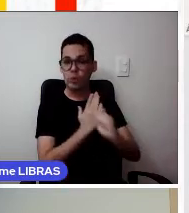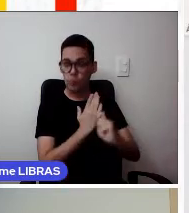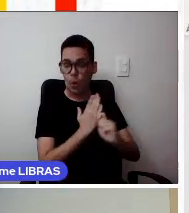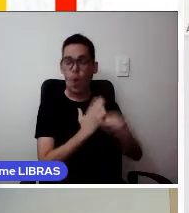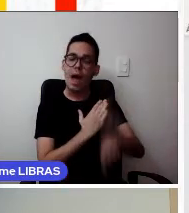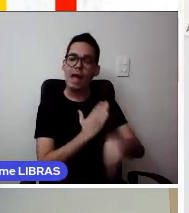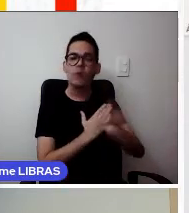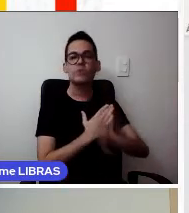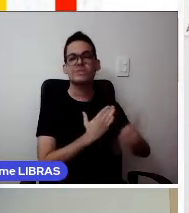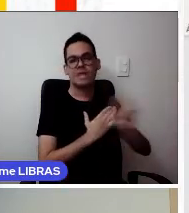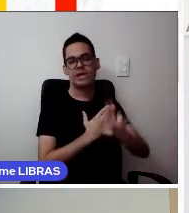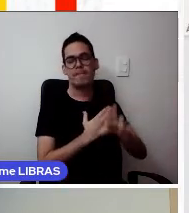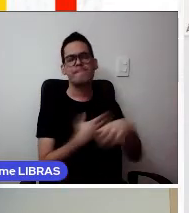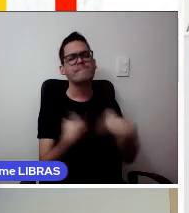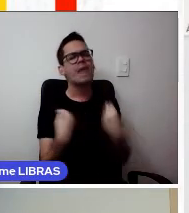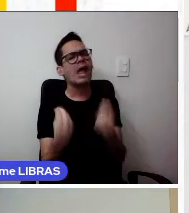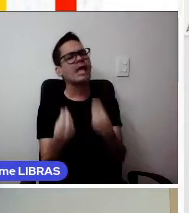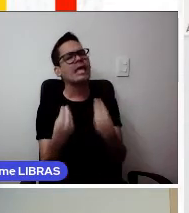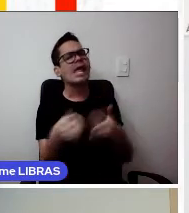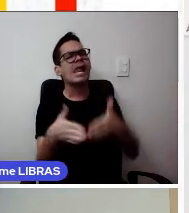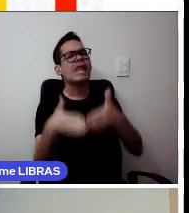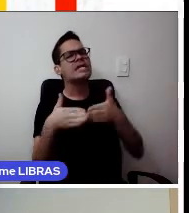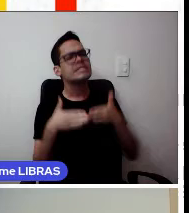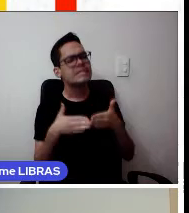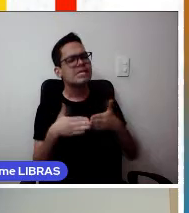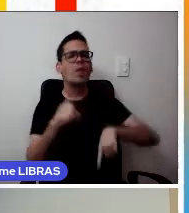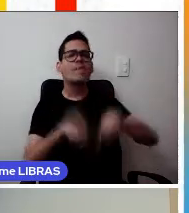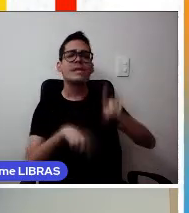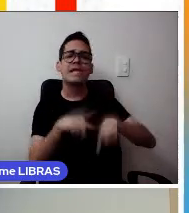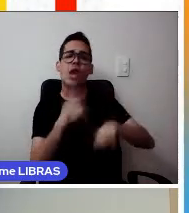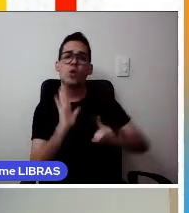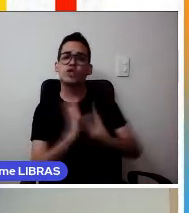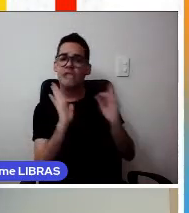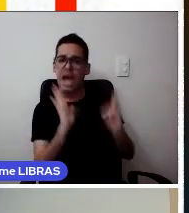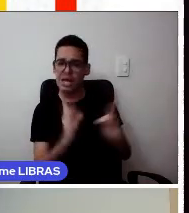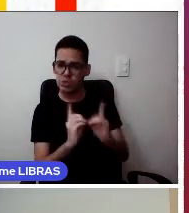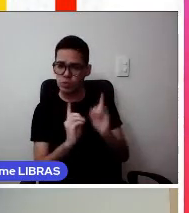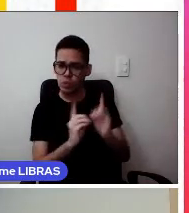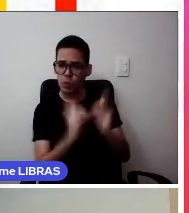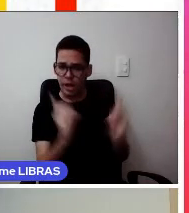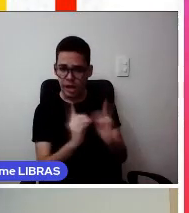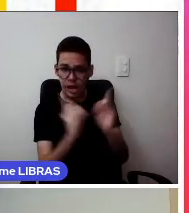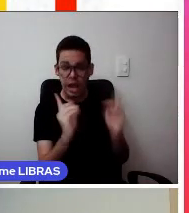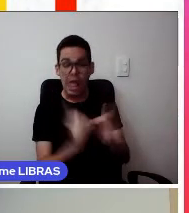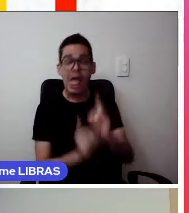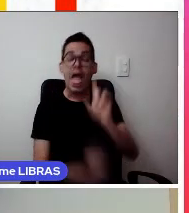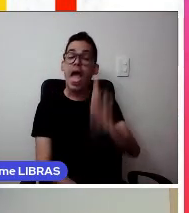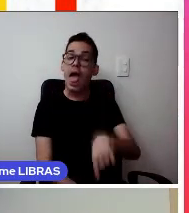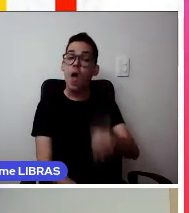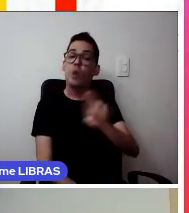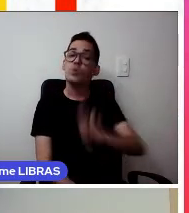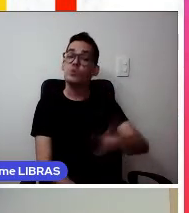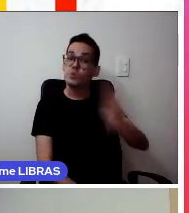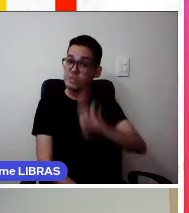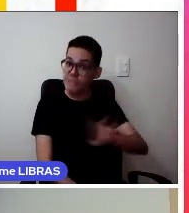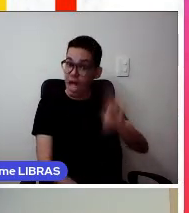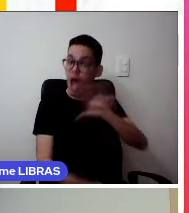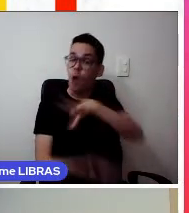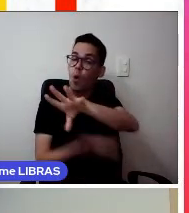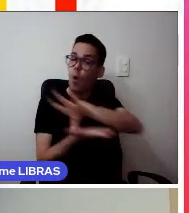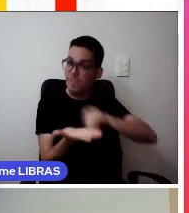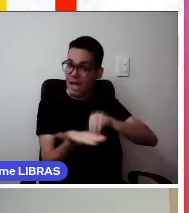didático? Para dizer às pessoas o que elas podem fazer com o seu trabalho. Somente é permitido usar, copiar,